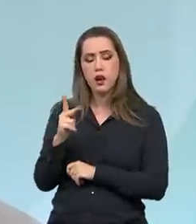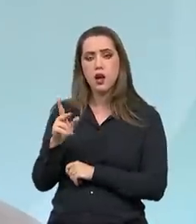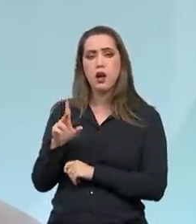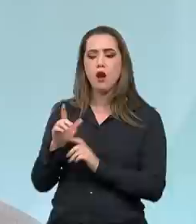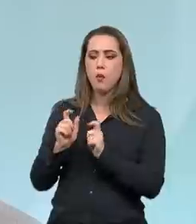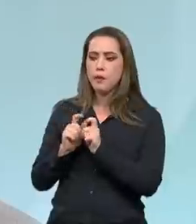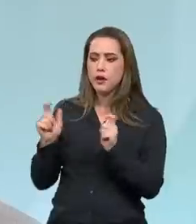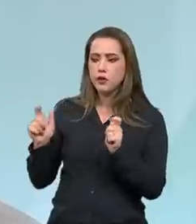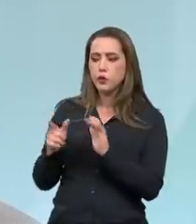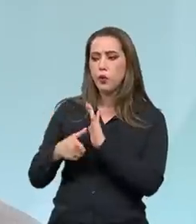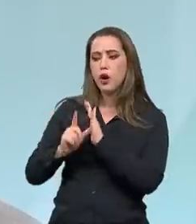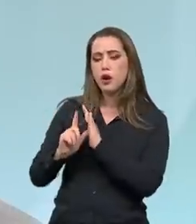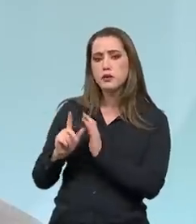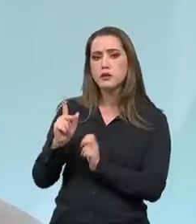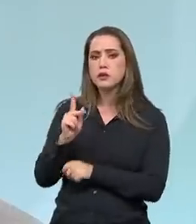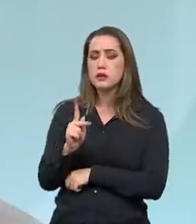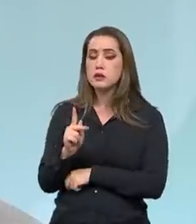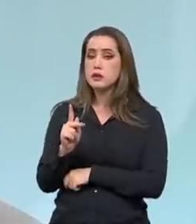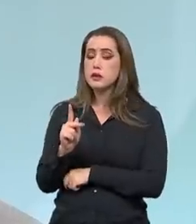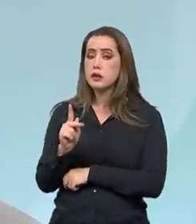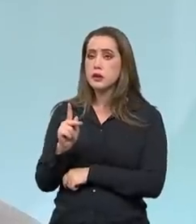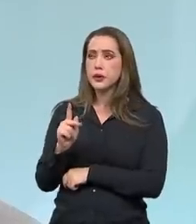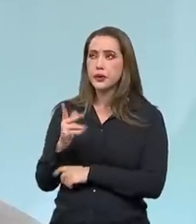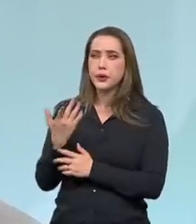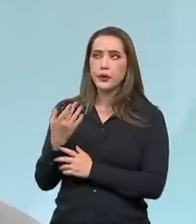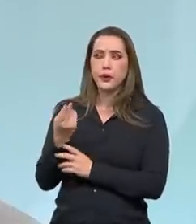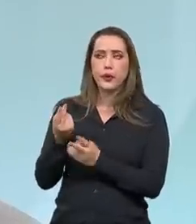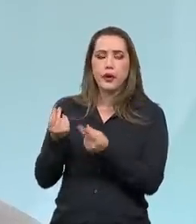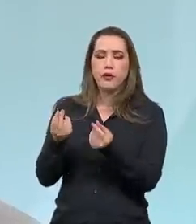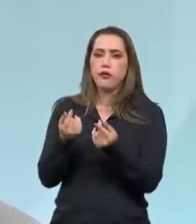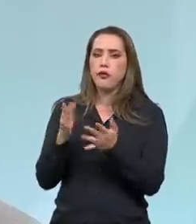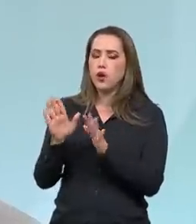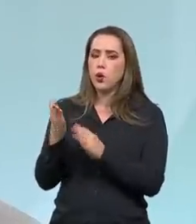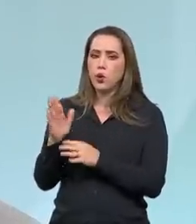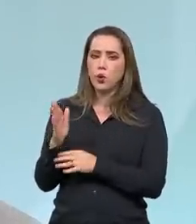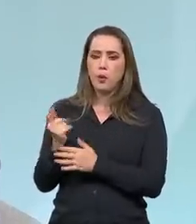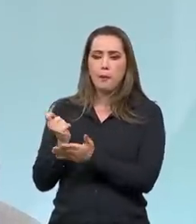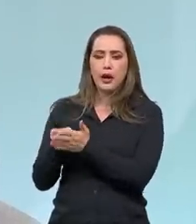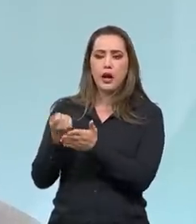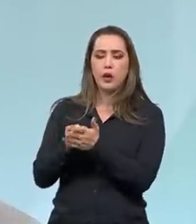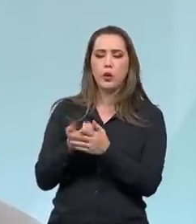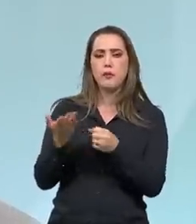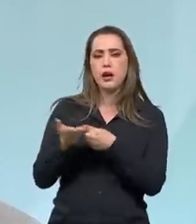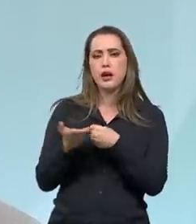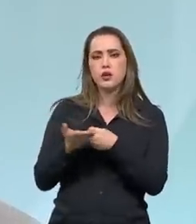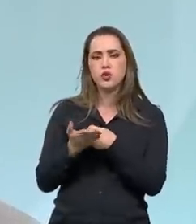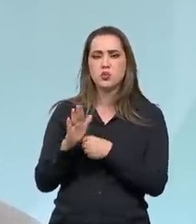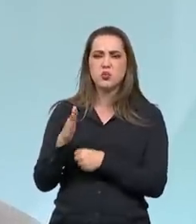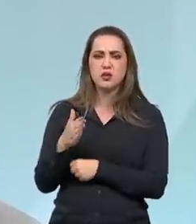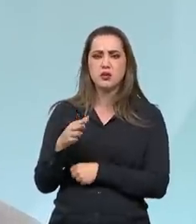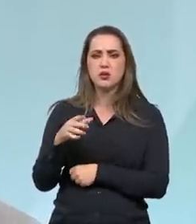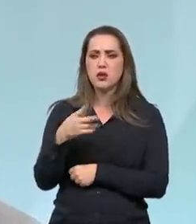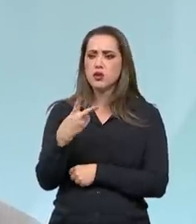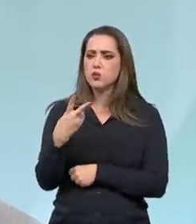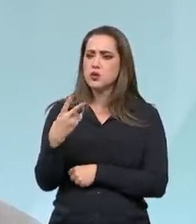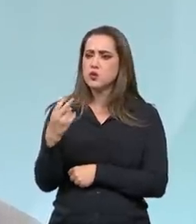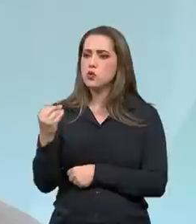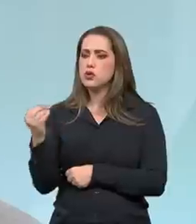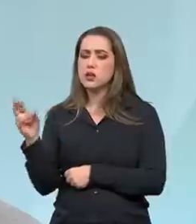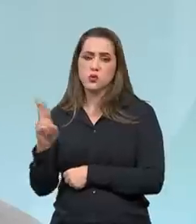Então, você tem um tíquete médio, que era o valor pago em média para as famílias era na casa de R$ 200,